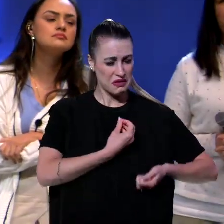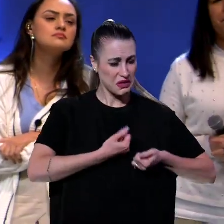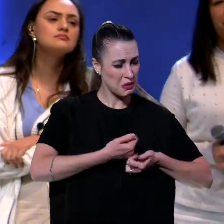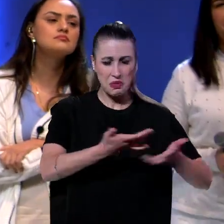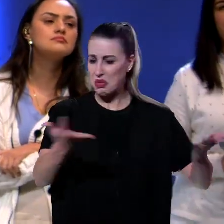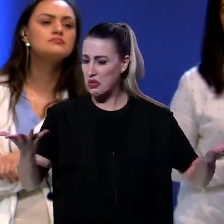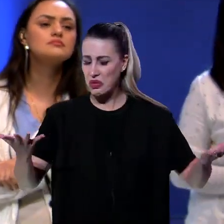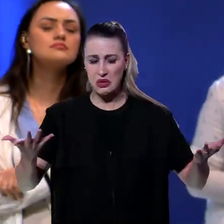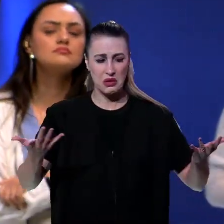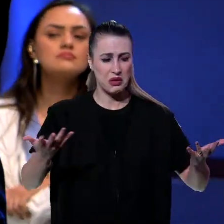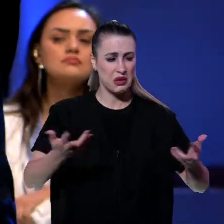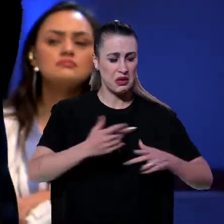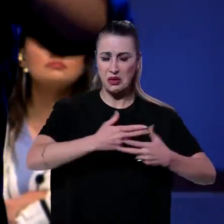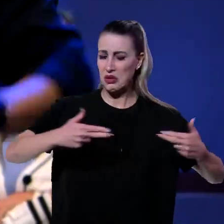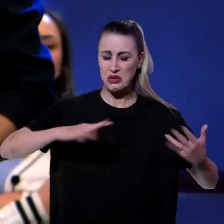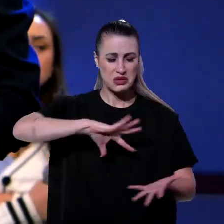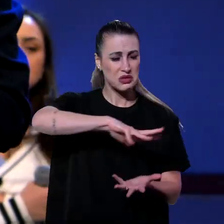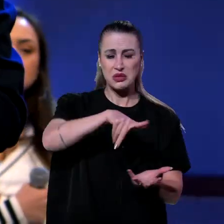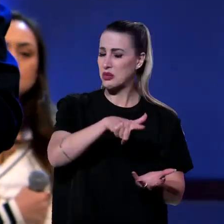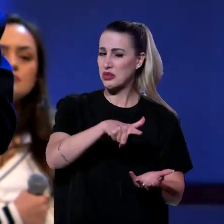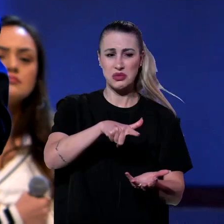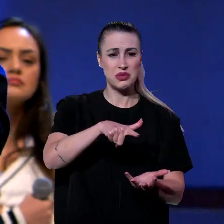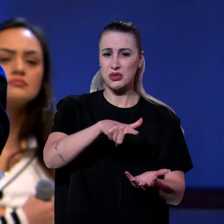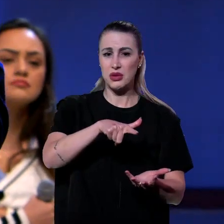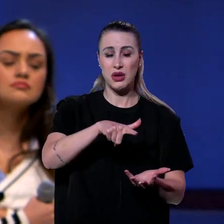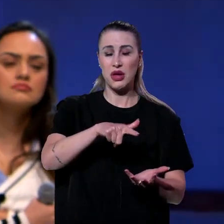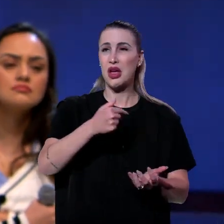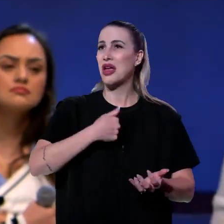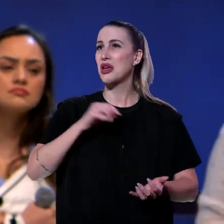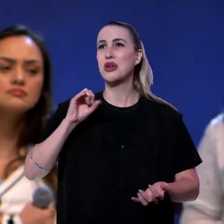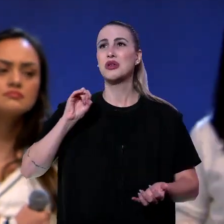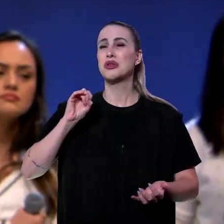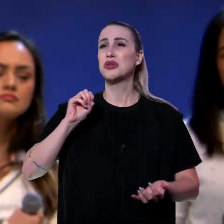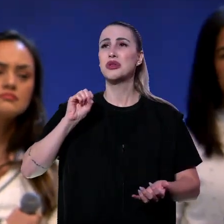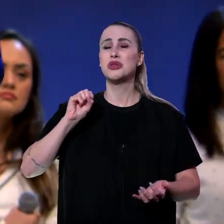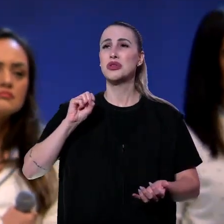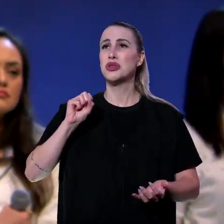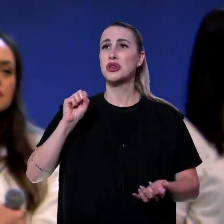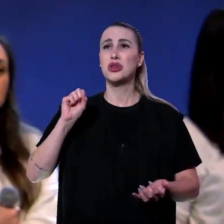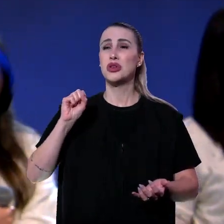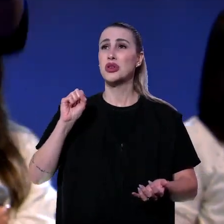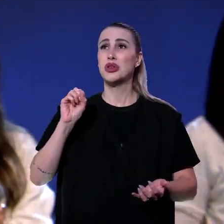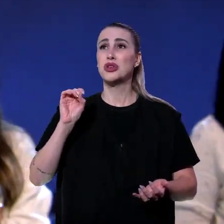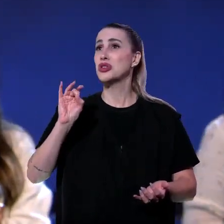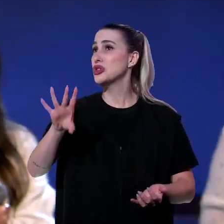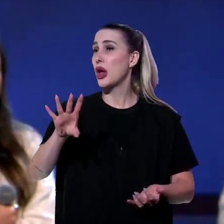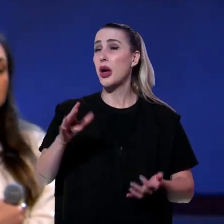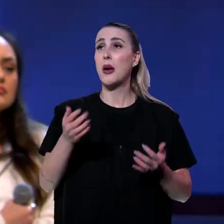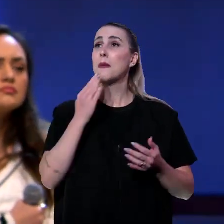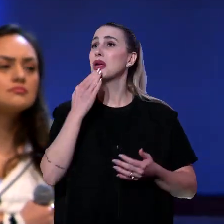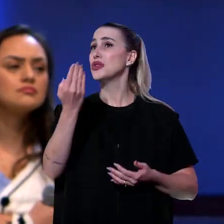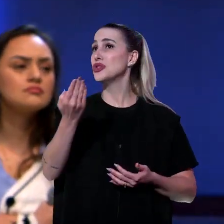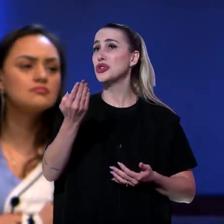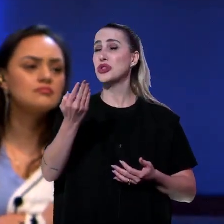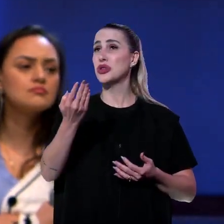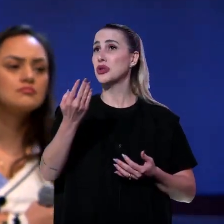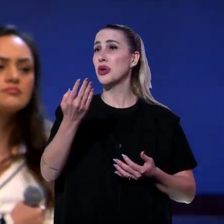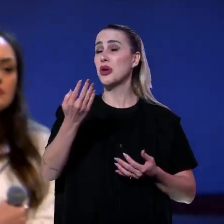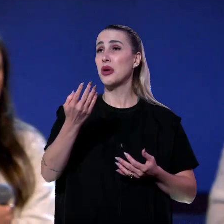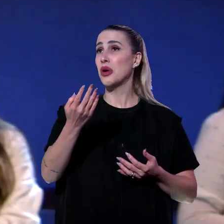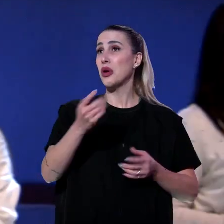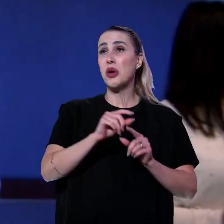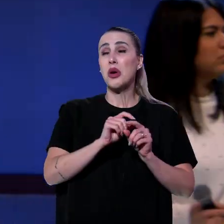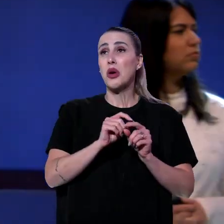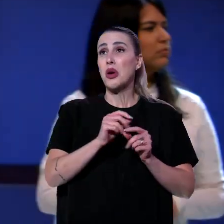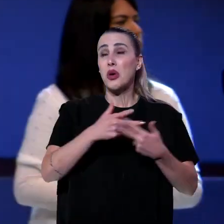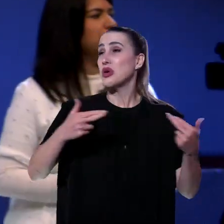vir até a frente e fazer uma oração. Simples assim. Não é difícil. É uma entrega. Venha para frente. Você quer entregar a sua vida para